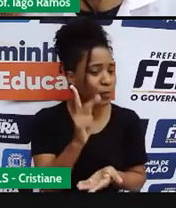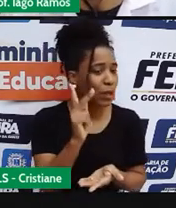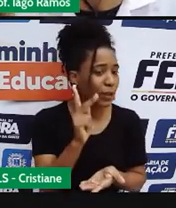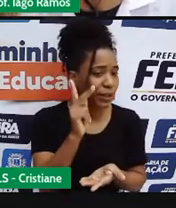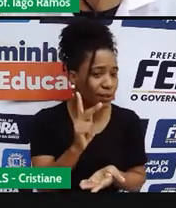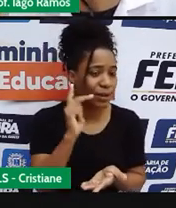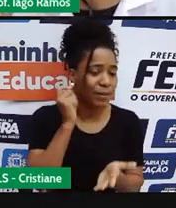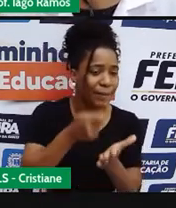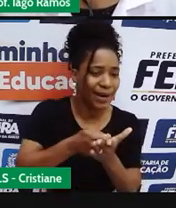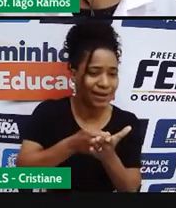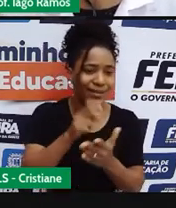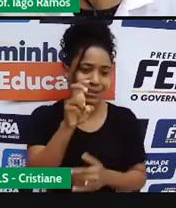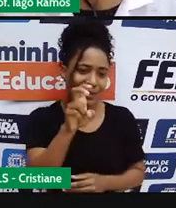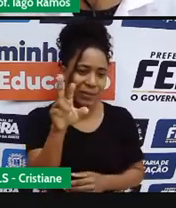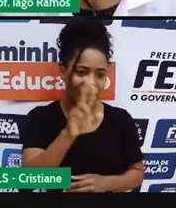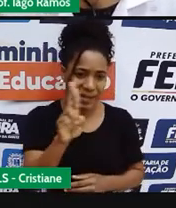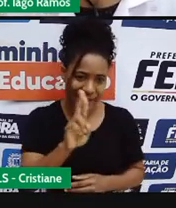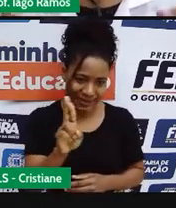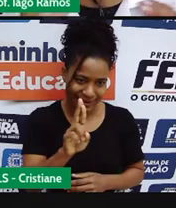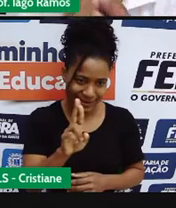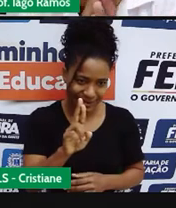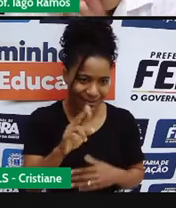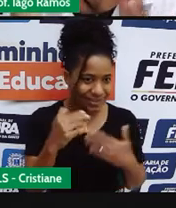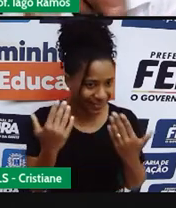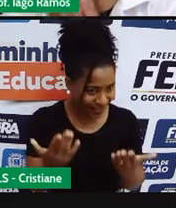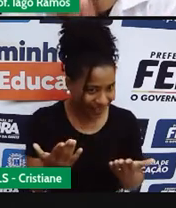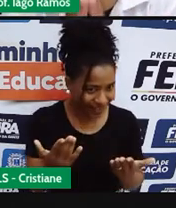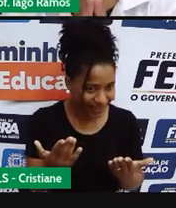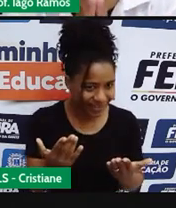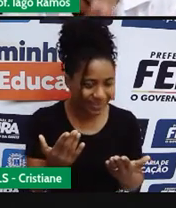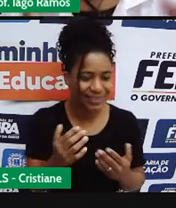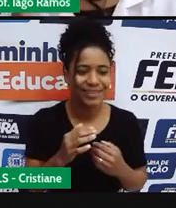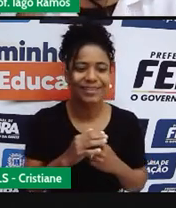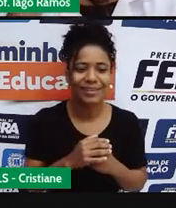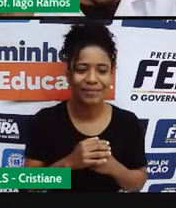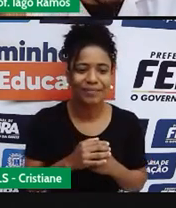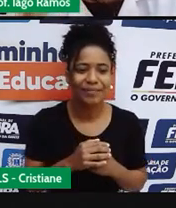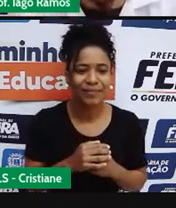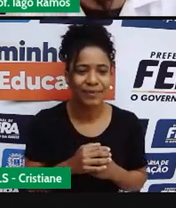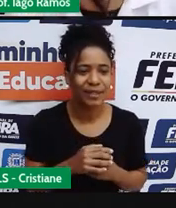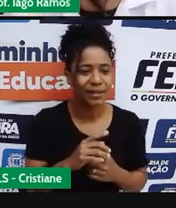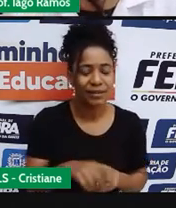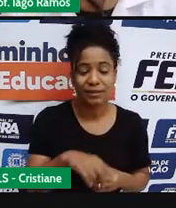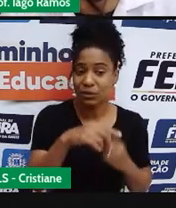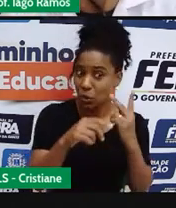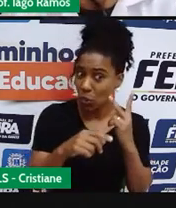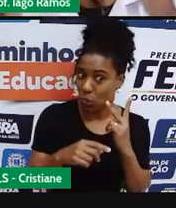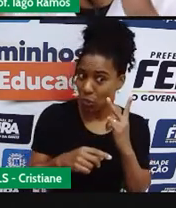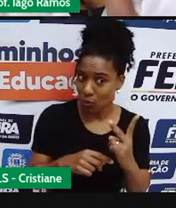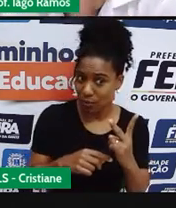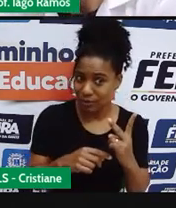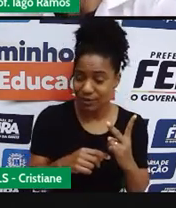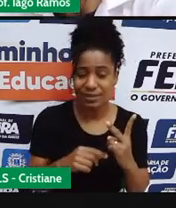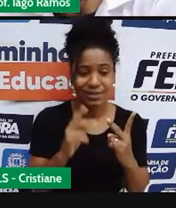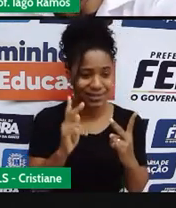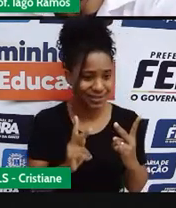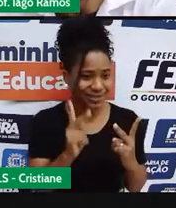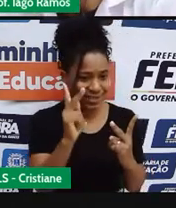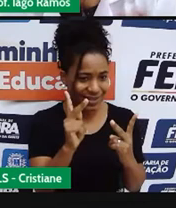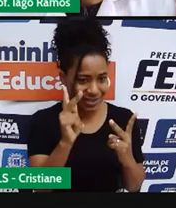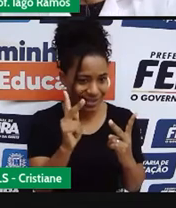cinco reais. Ou seja, o que é que aconteceu aí? De dois quilogramas para um